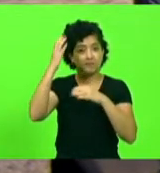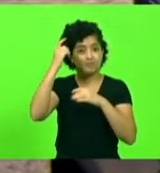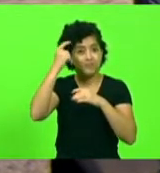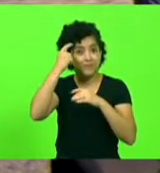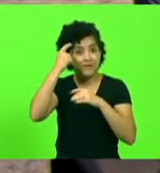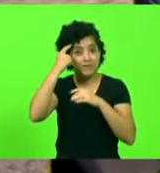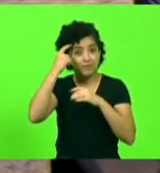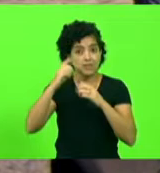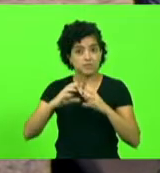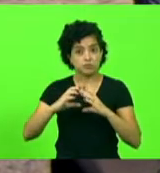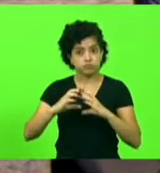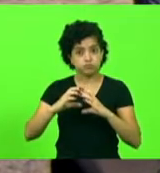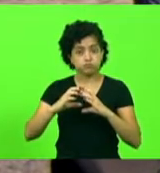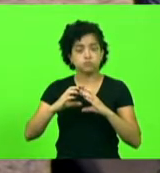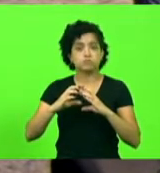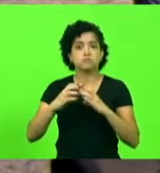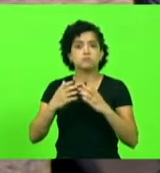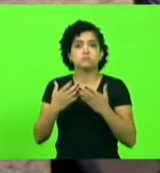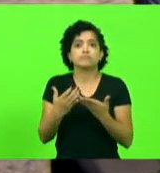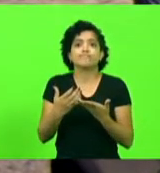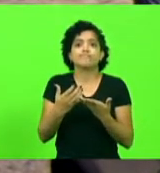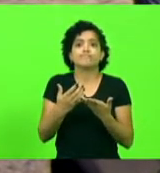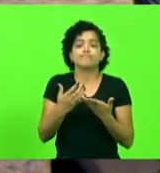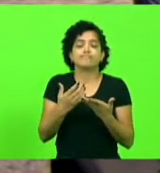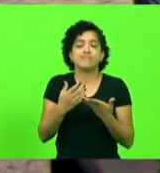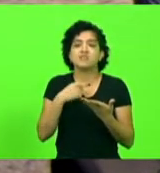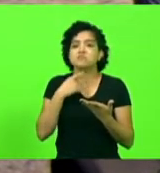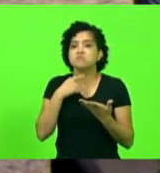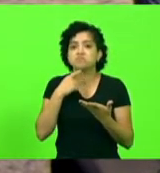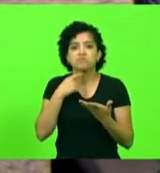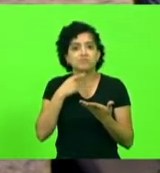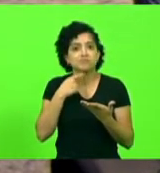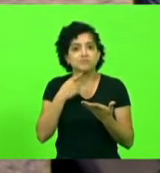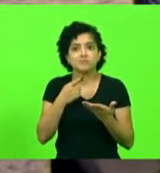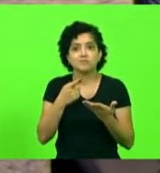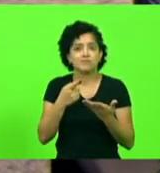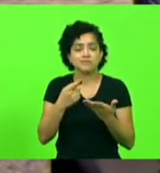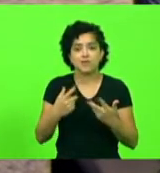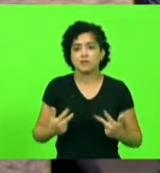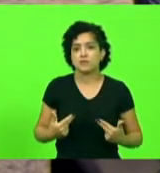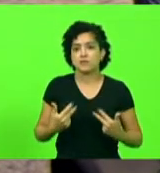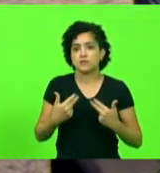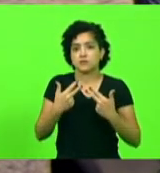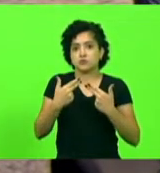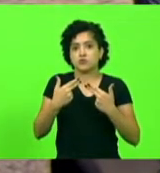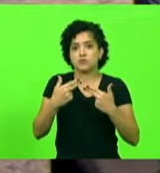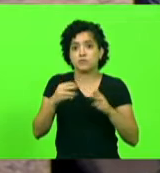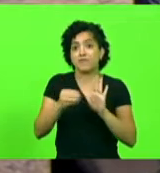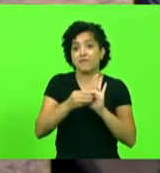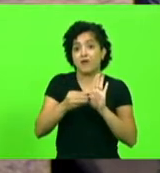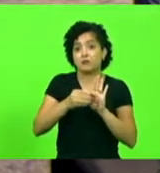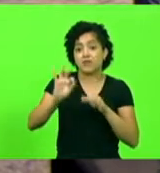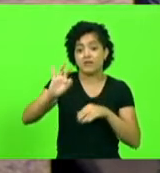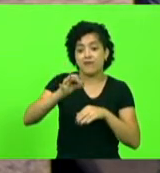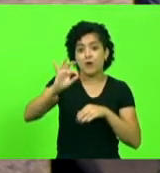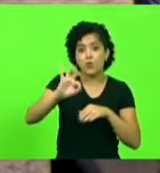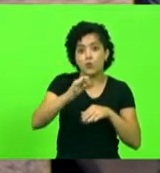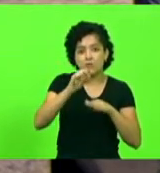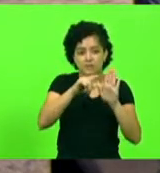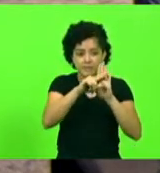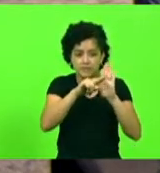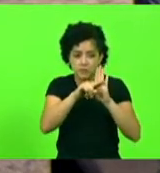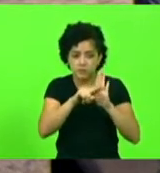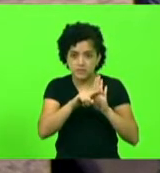não pôde ser operado porque não havia agulhas para fazer a biopsia. Nós cobramos